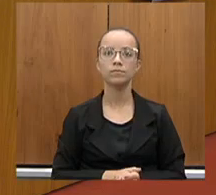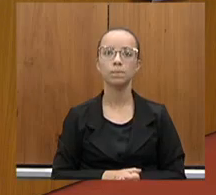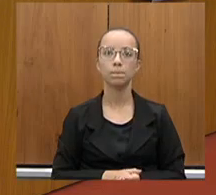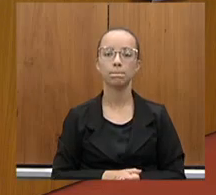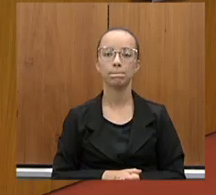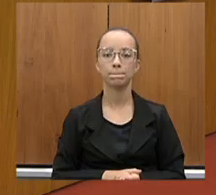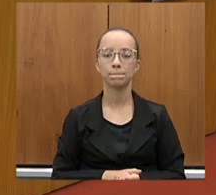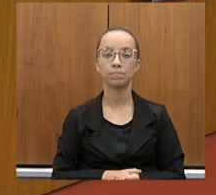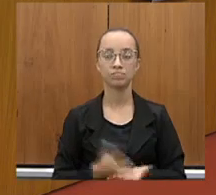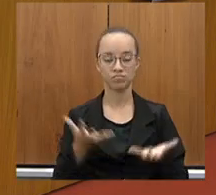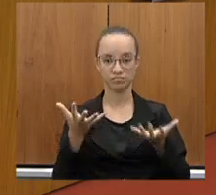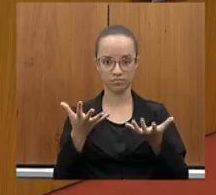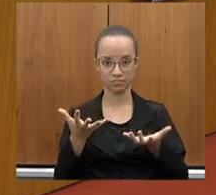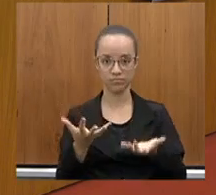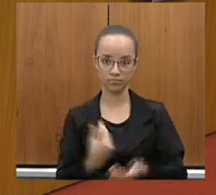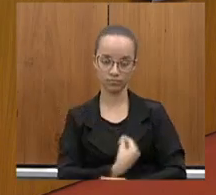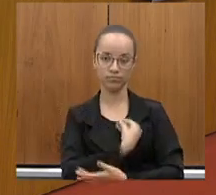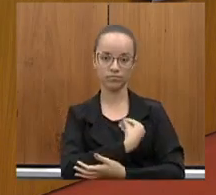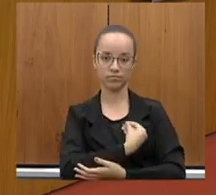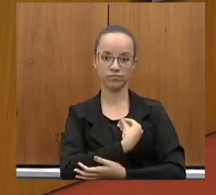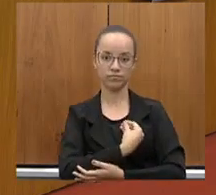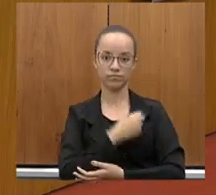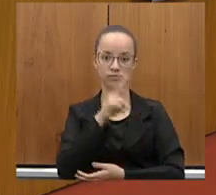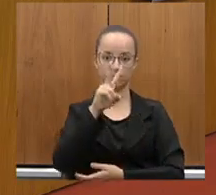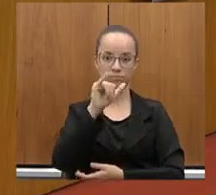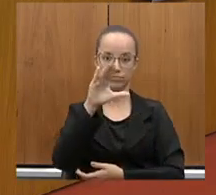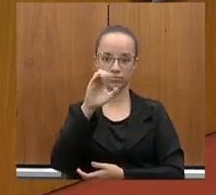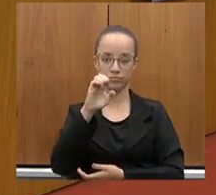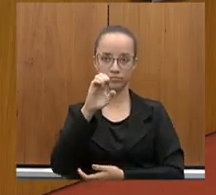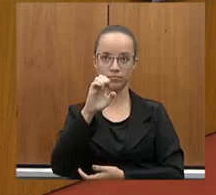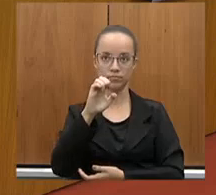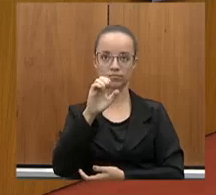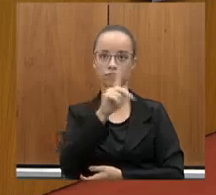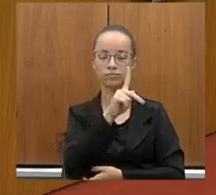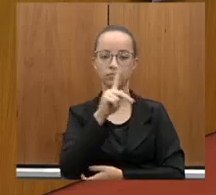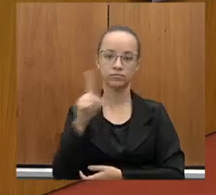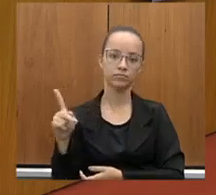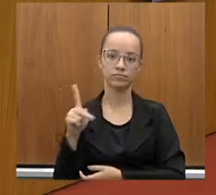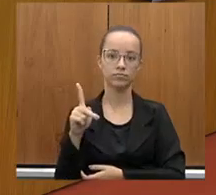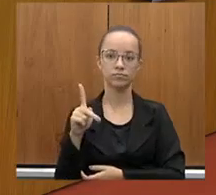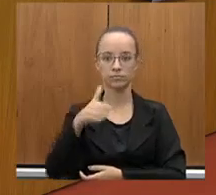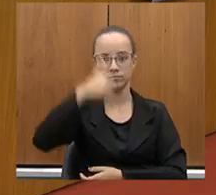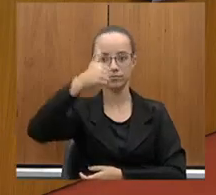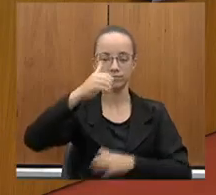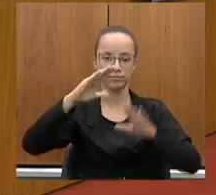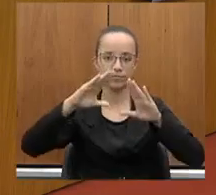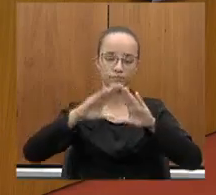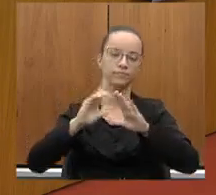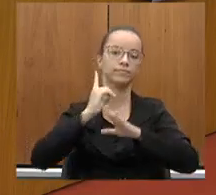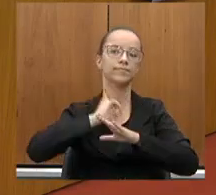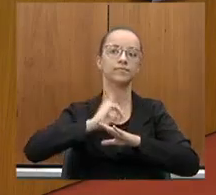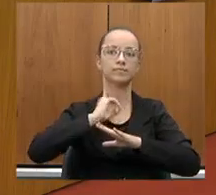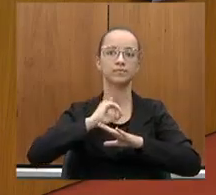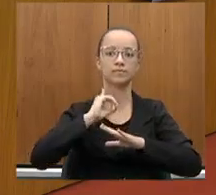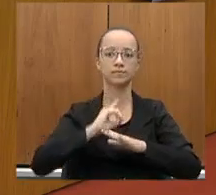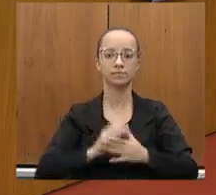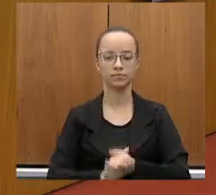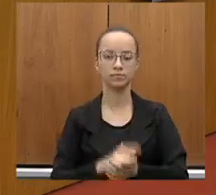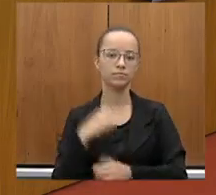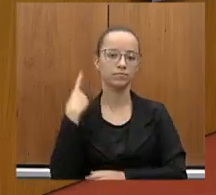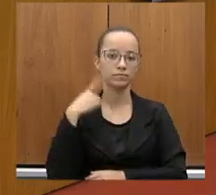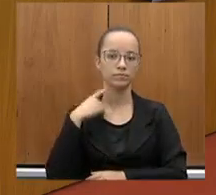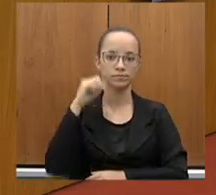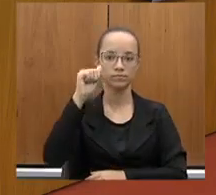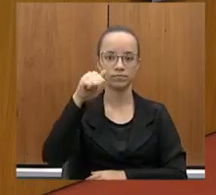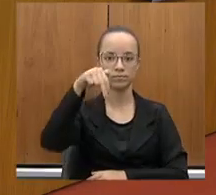Também queria registrar a presença do vice-presidente, primeiro vice-presidente da Assembleia Legislativa do Estado de Minas Gerais, o deputado